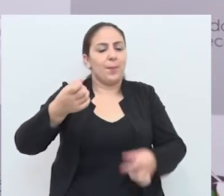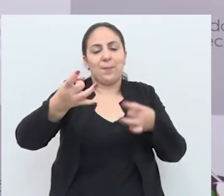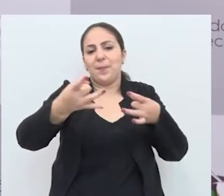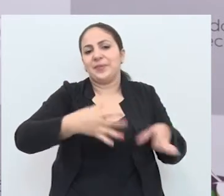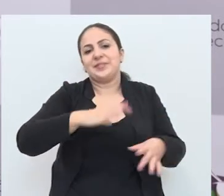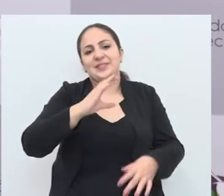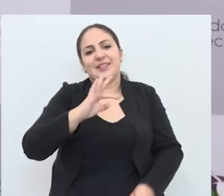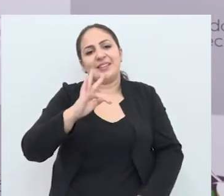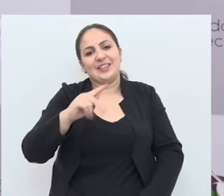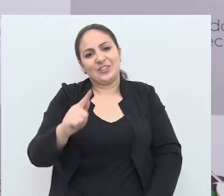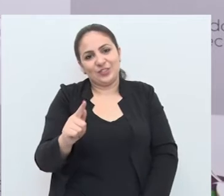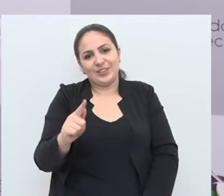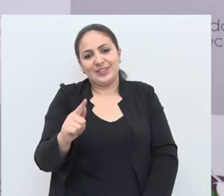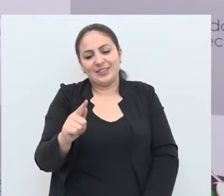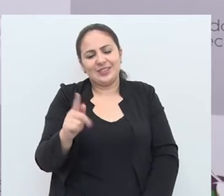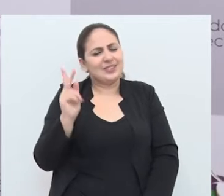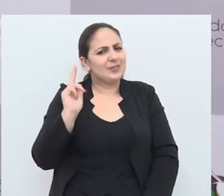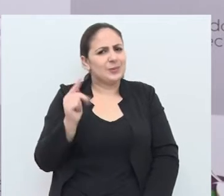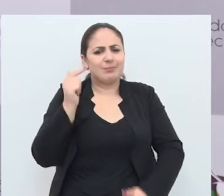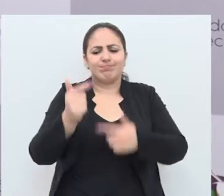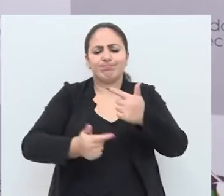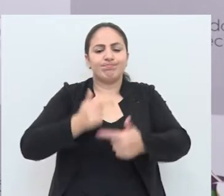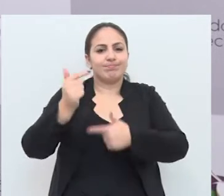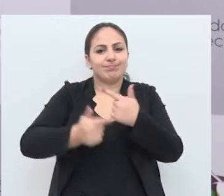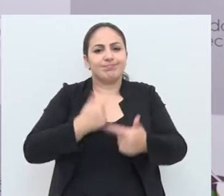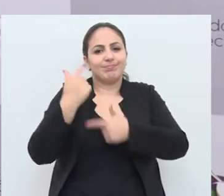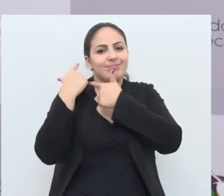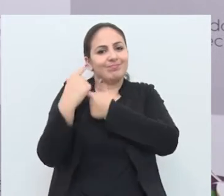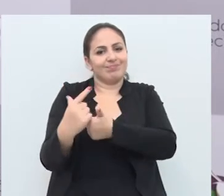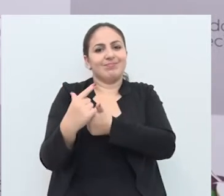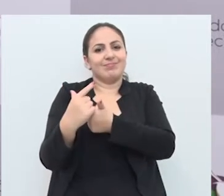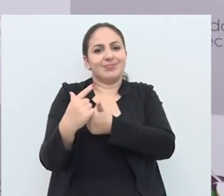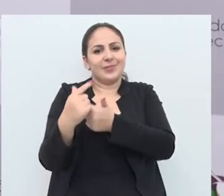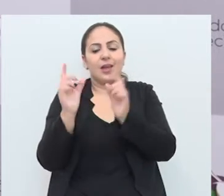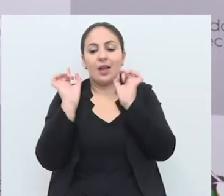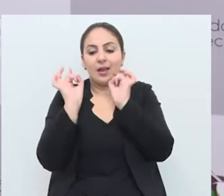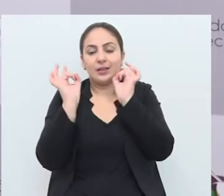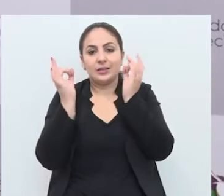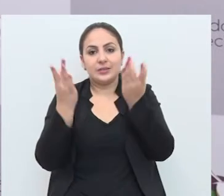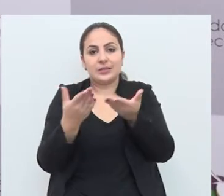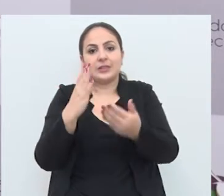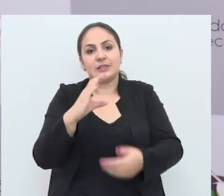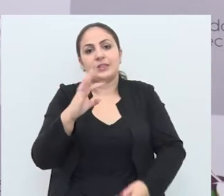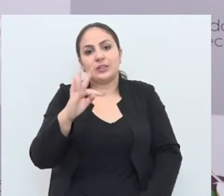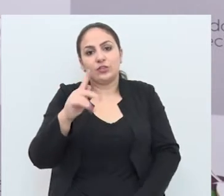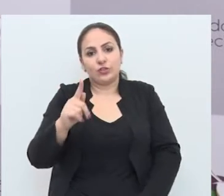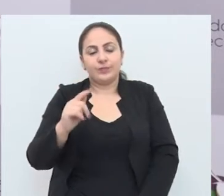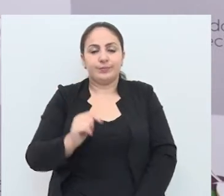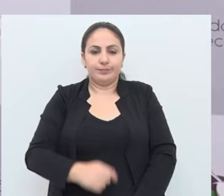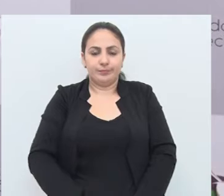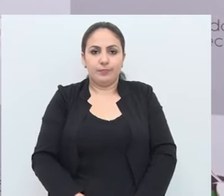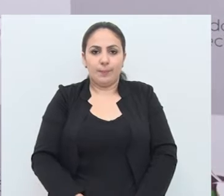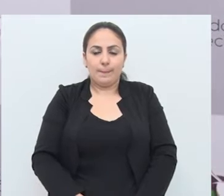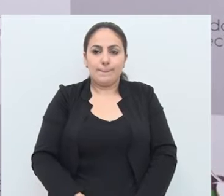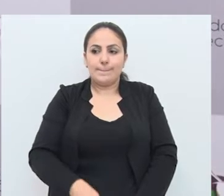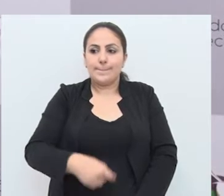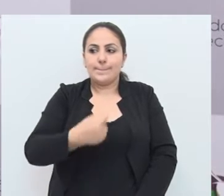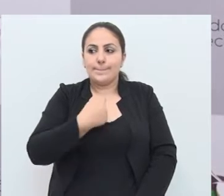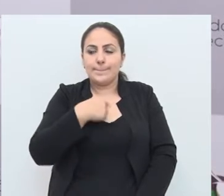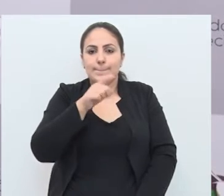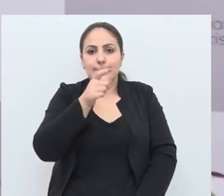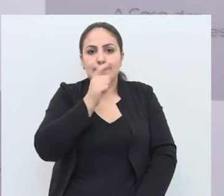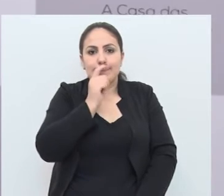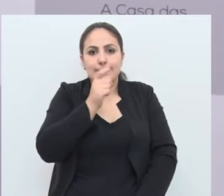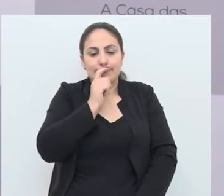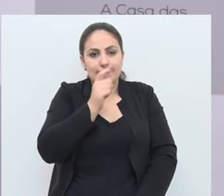não abandonar o CTG. Sempre trabalhando pelo tradicionalismo, especialmente pelos CTGs do aeroporto. O meu pai, ele